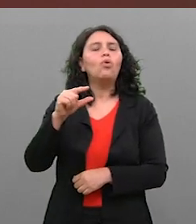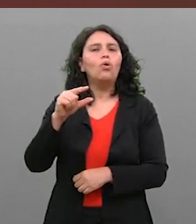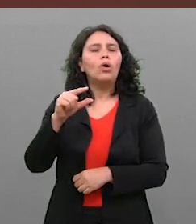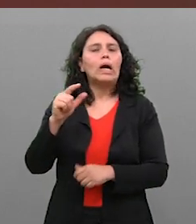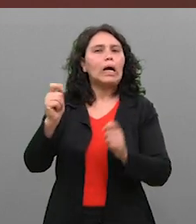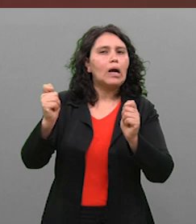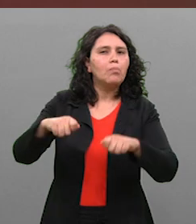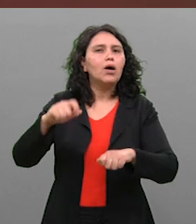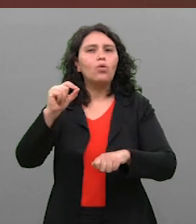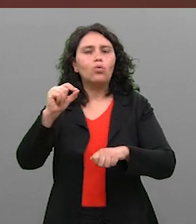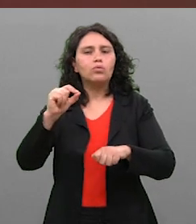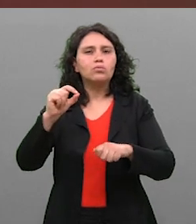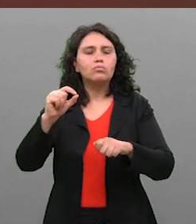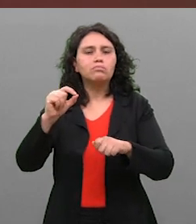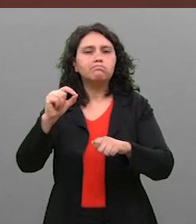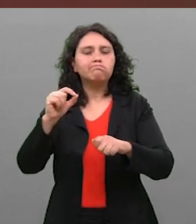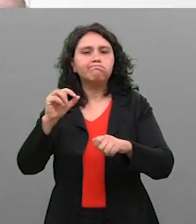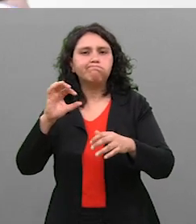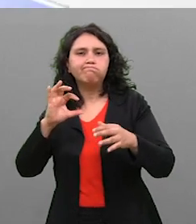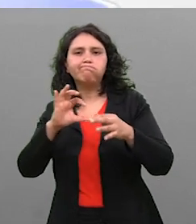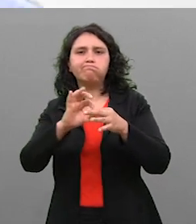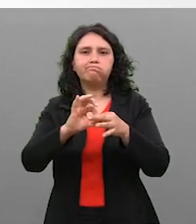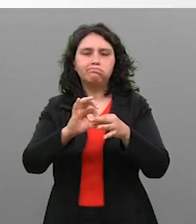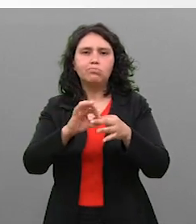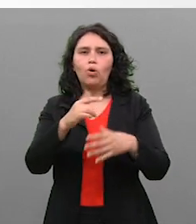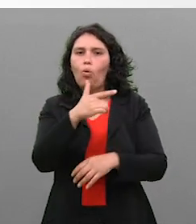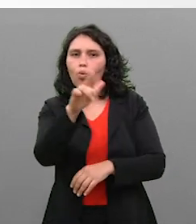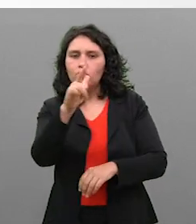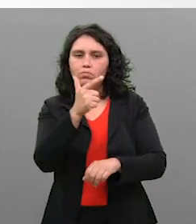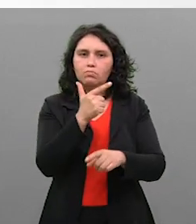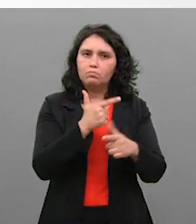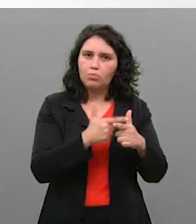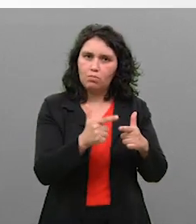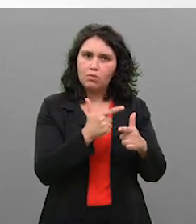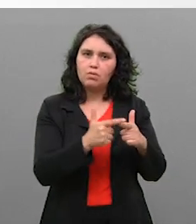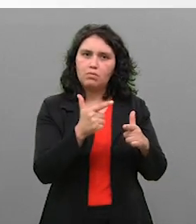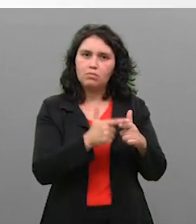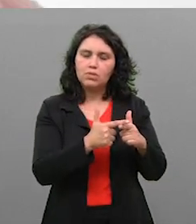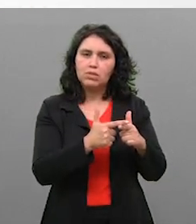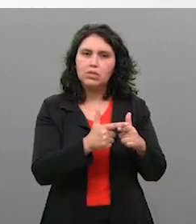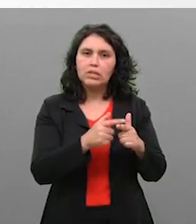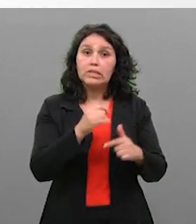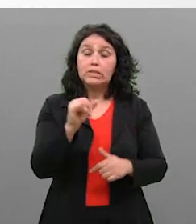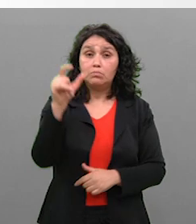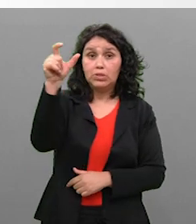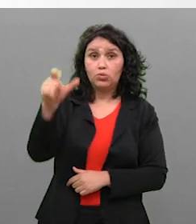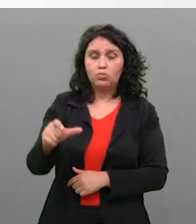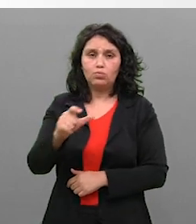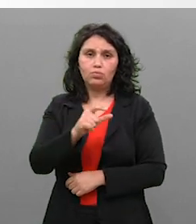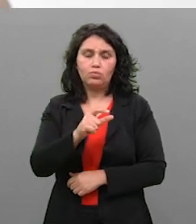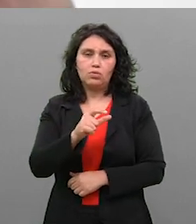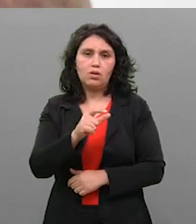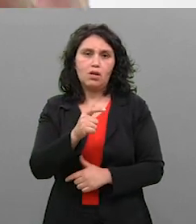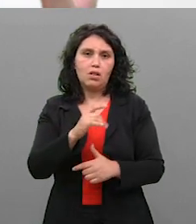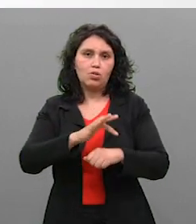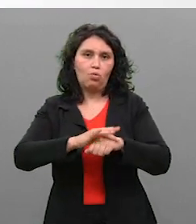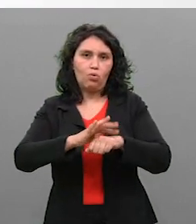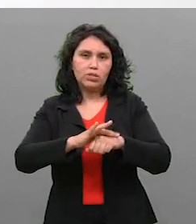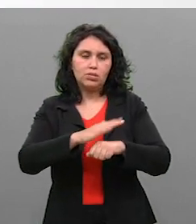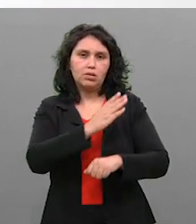talvez a outros problemas, porque, pelo que eu tenho conhecimento, as pessoas cardíacas, elas têm que ter um